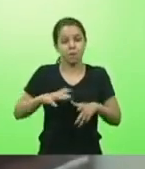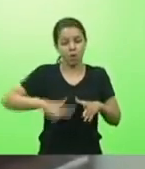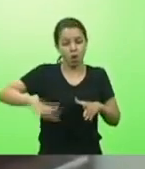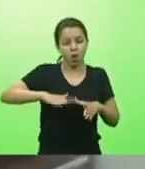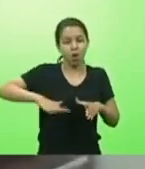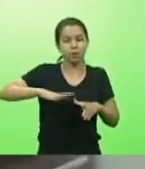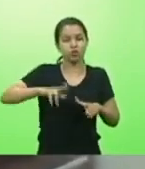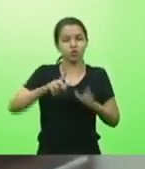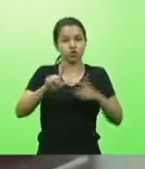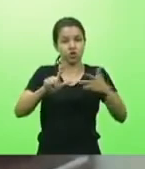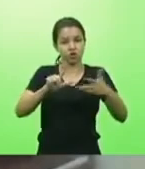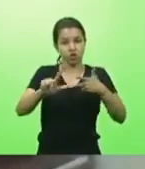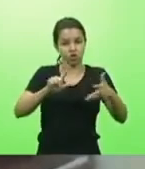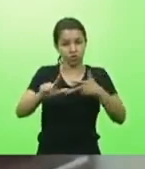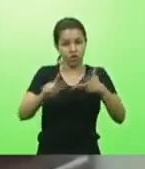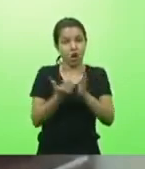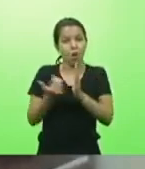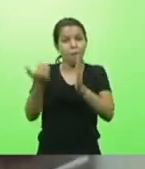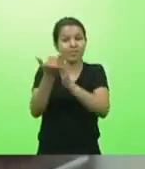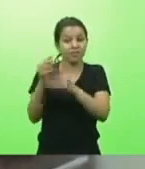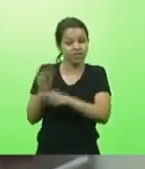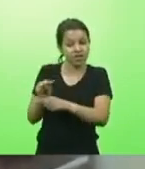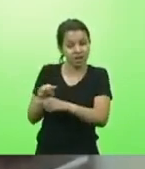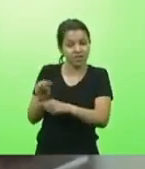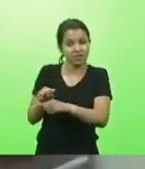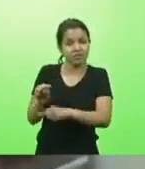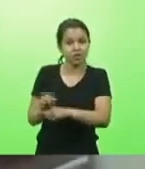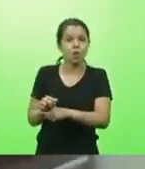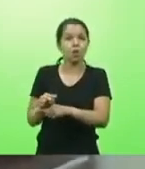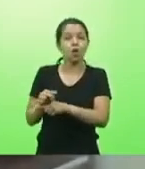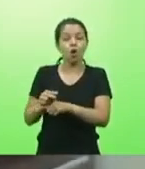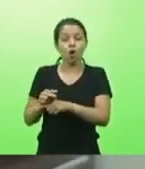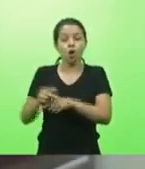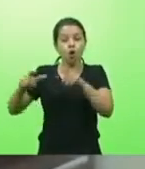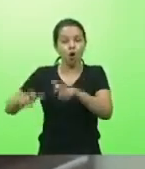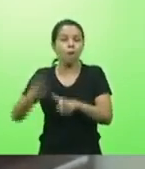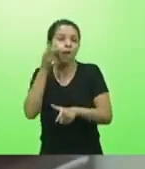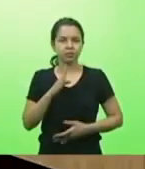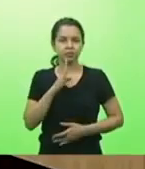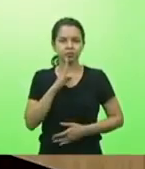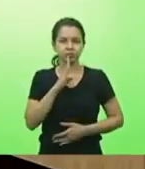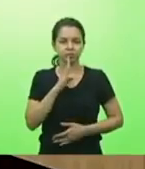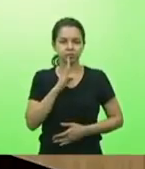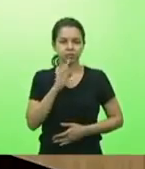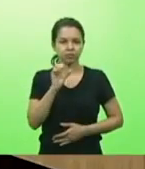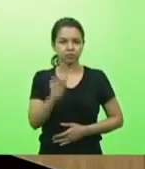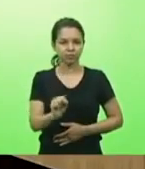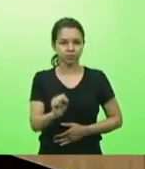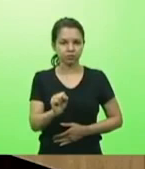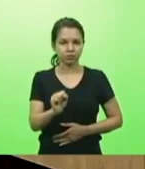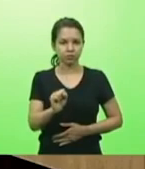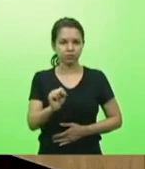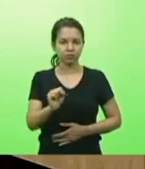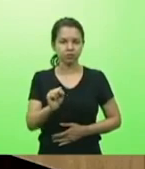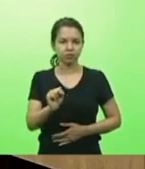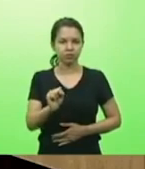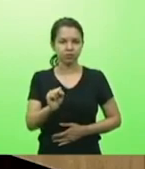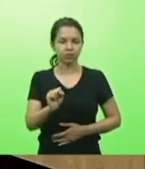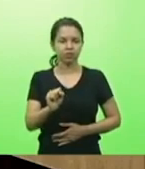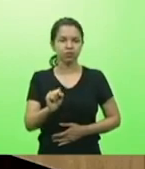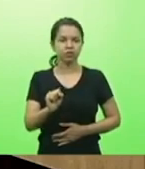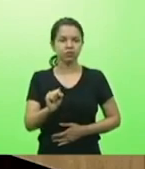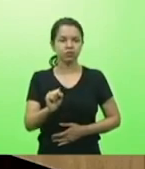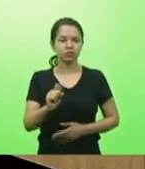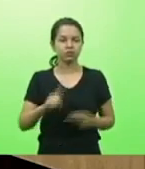Ela quer a adesão dos municípios catarinenses ao movimento Unidos pela Vacina, liderado pelo Grupo Mulheres do